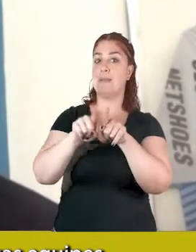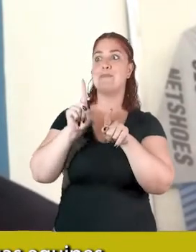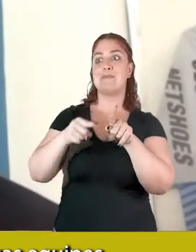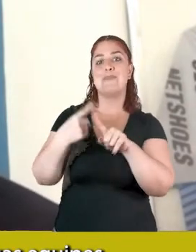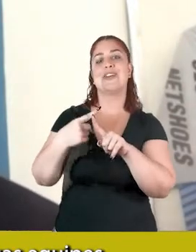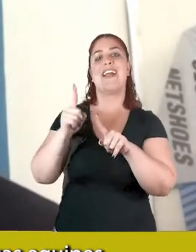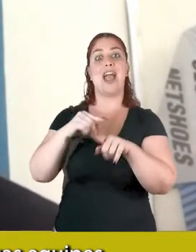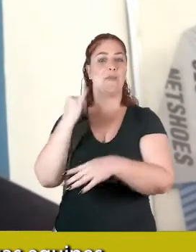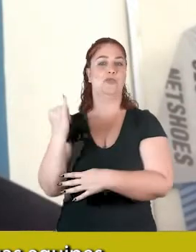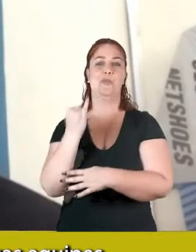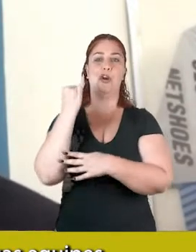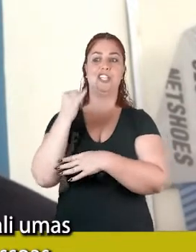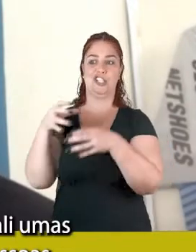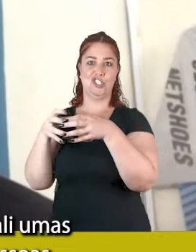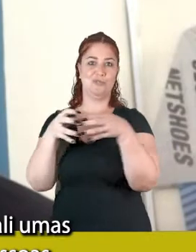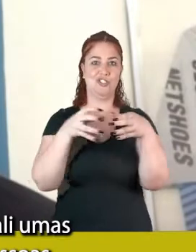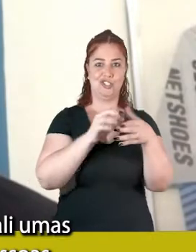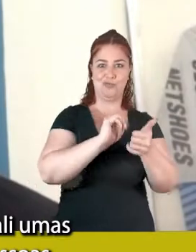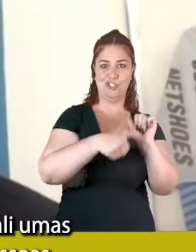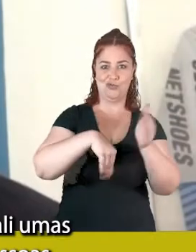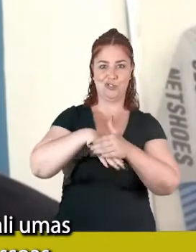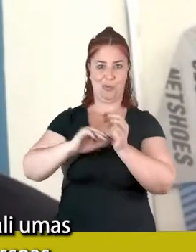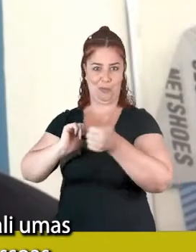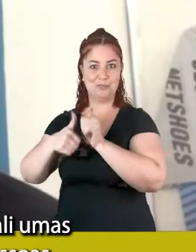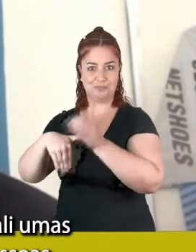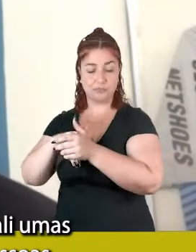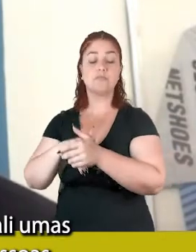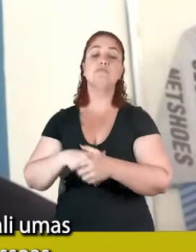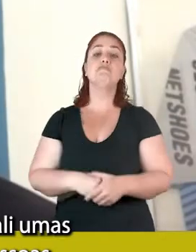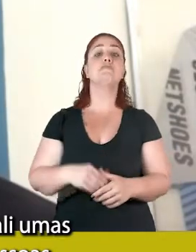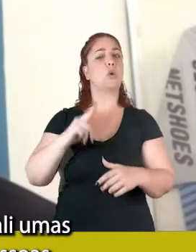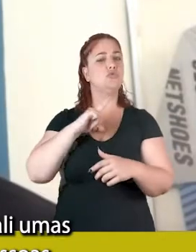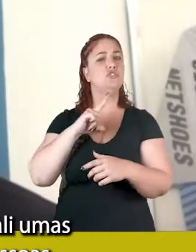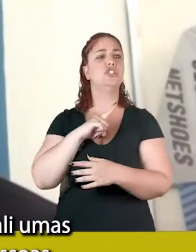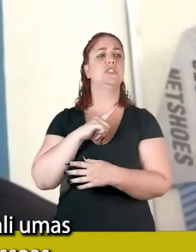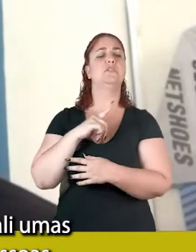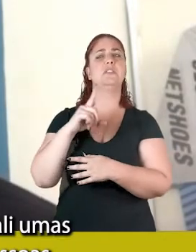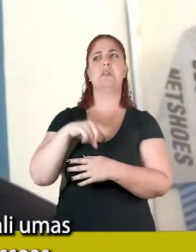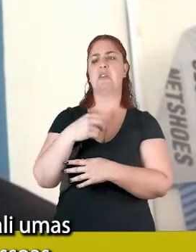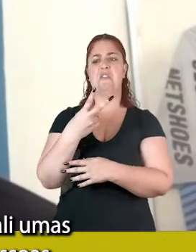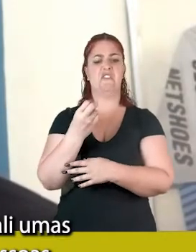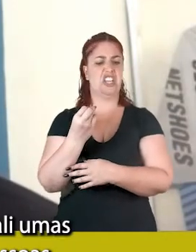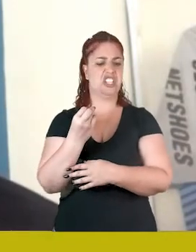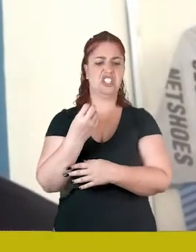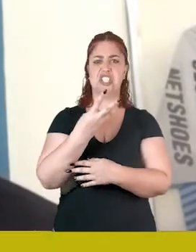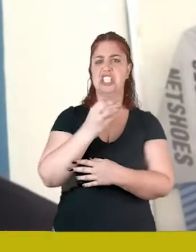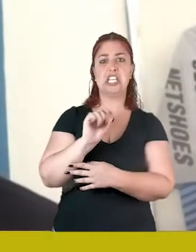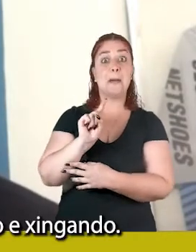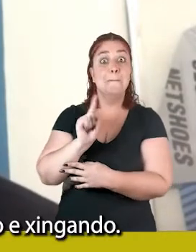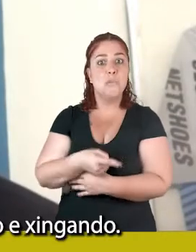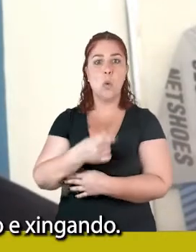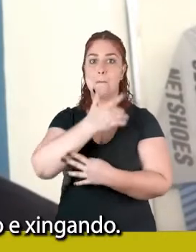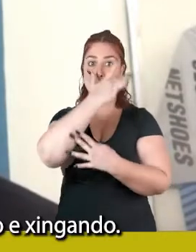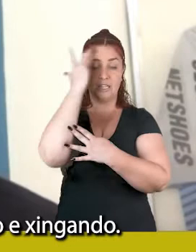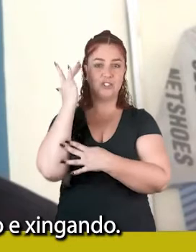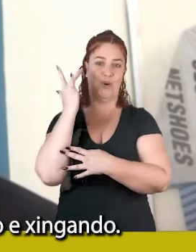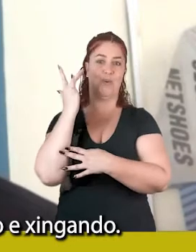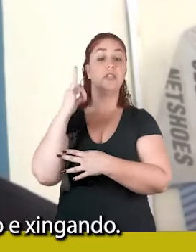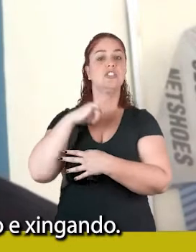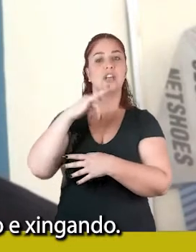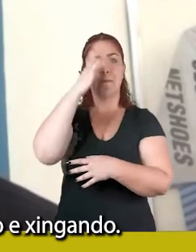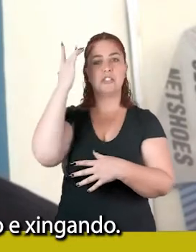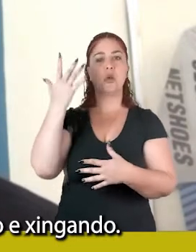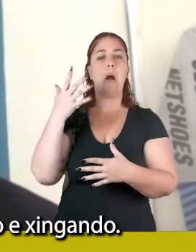equipes, né, e praticamente tinha ali umas 20, 30 mil pessoas fazendo som de